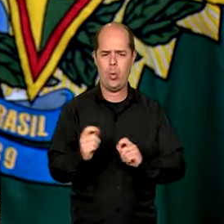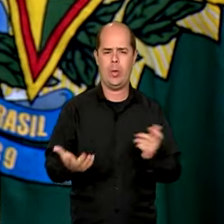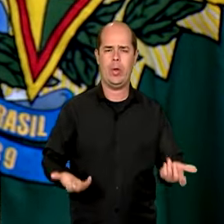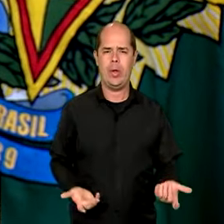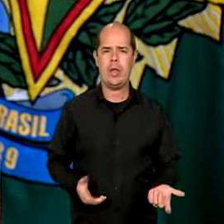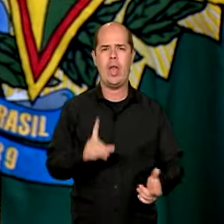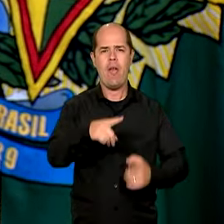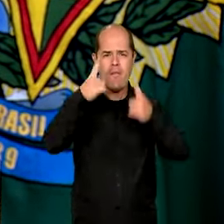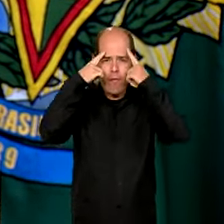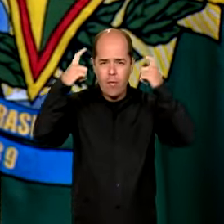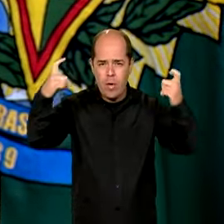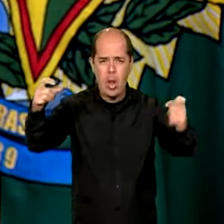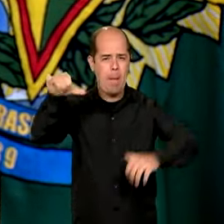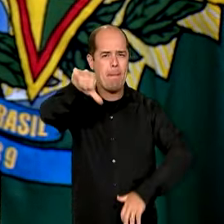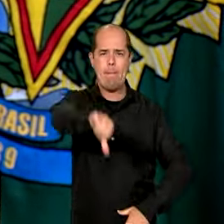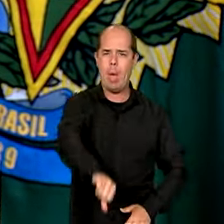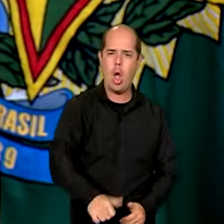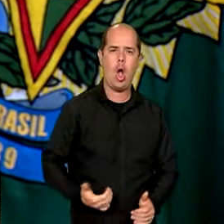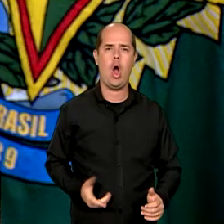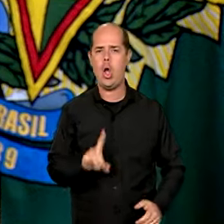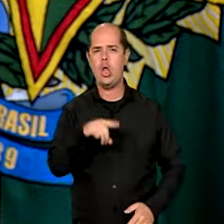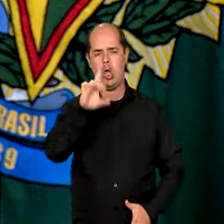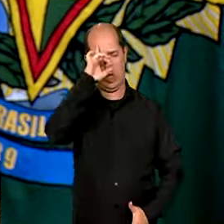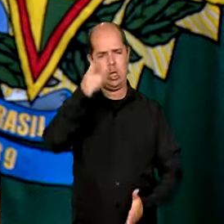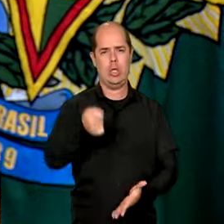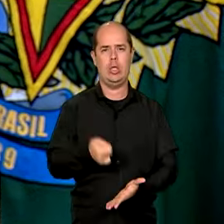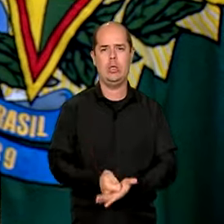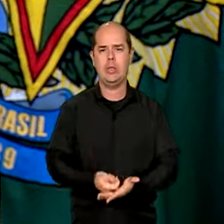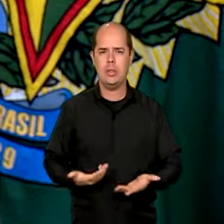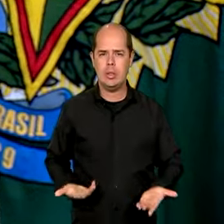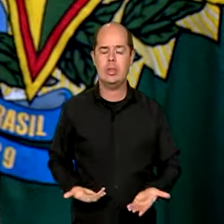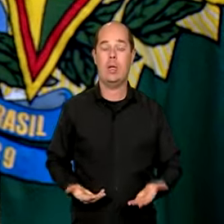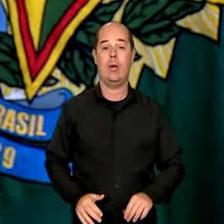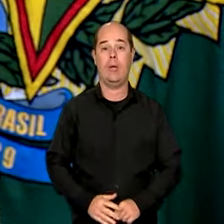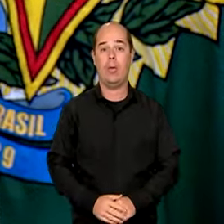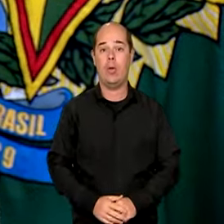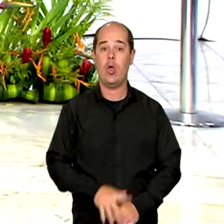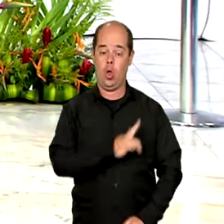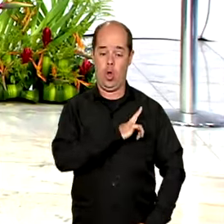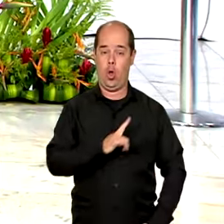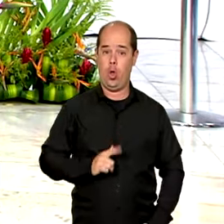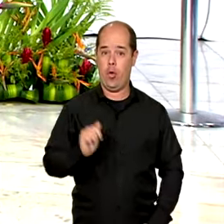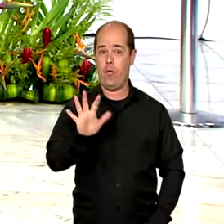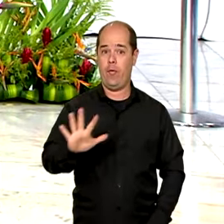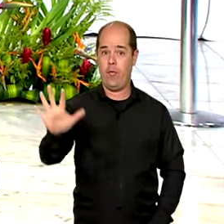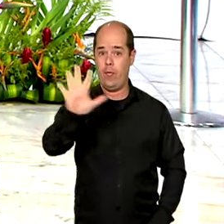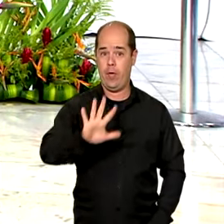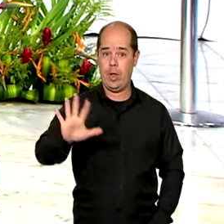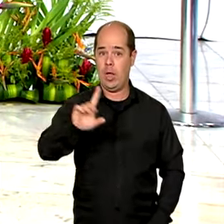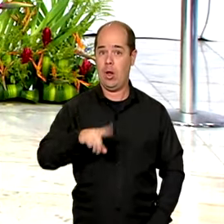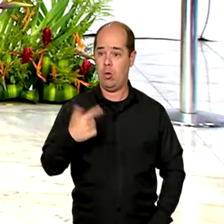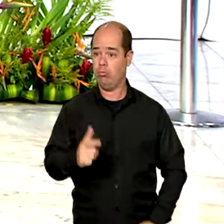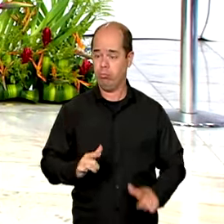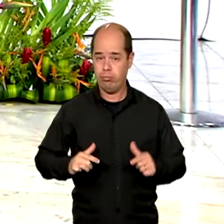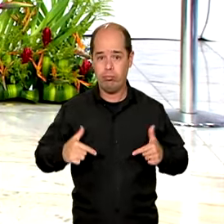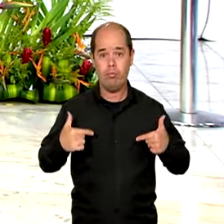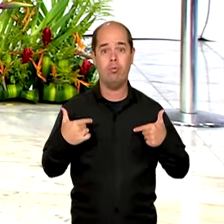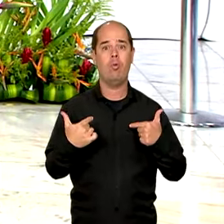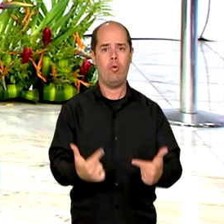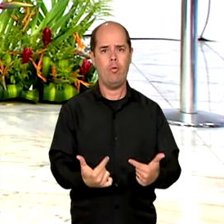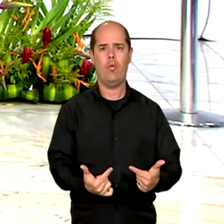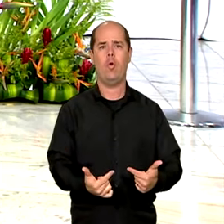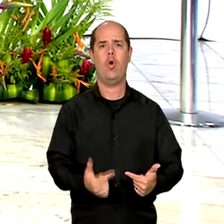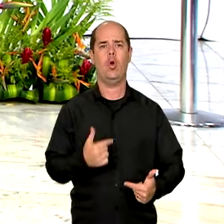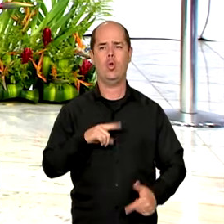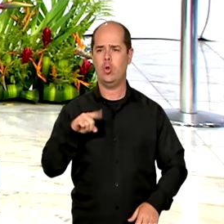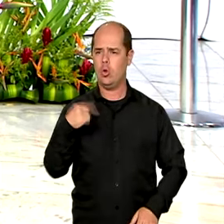e nós então resolvemos tomar uma decisão fazendo com que o governo federal participe ativamente com todo